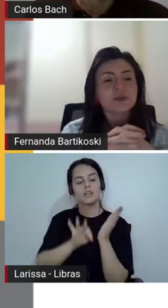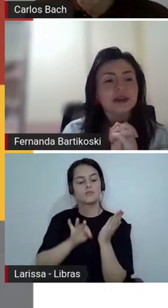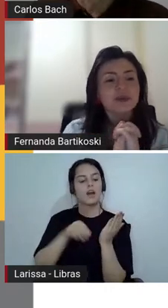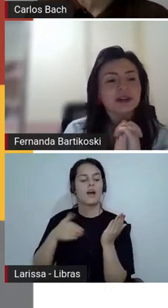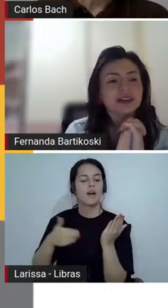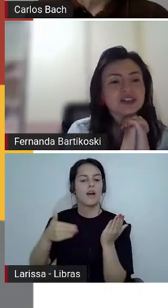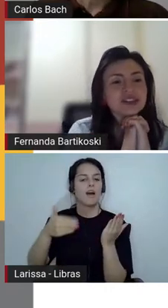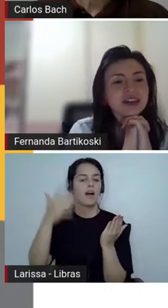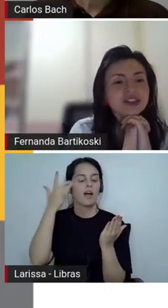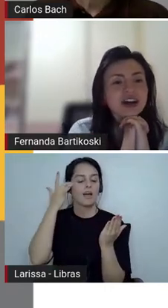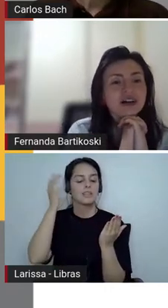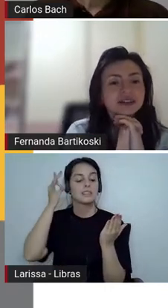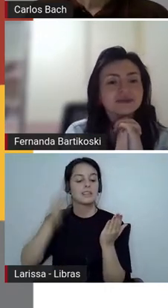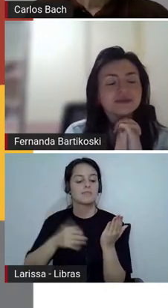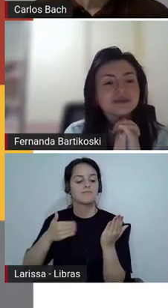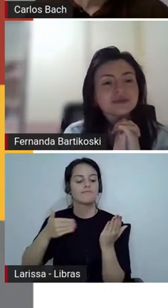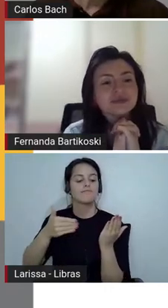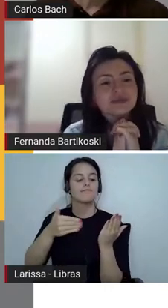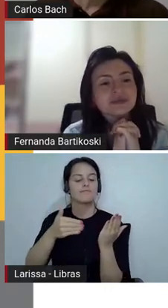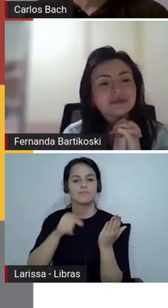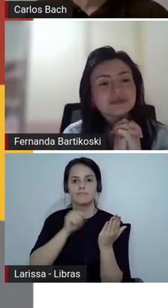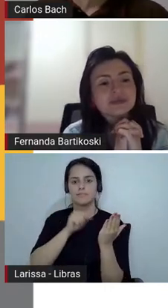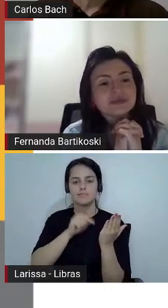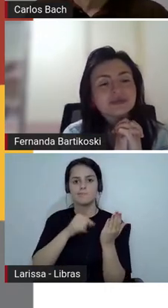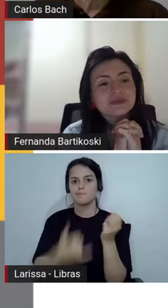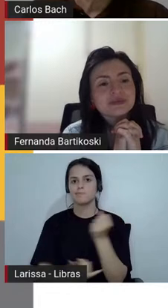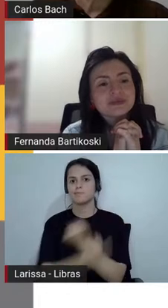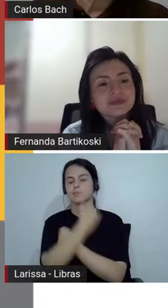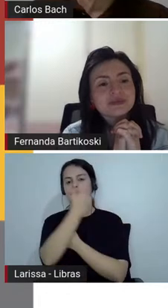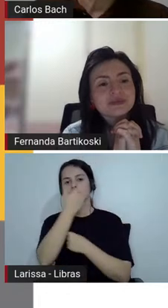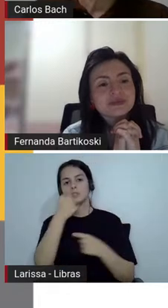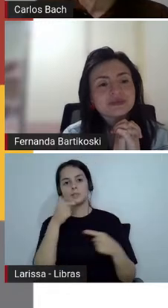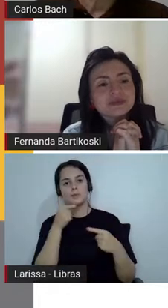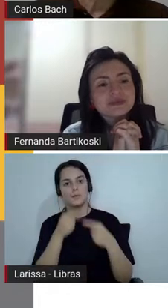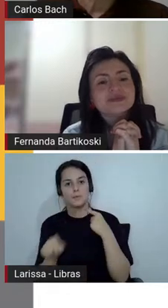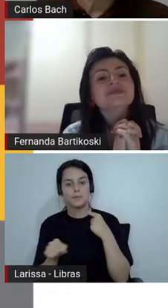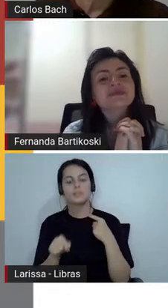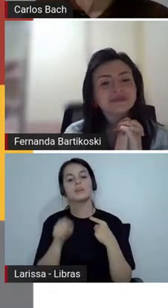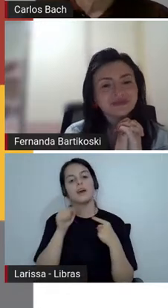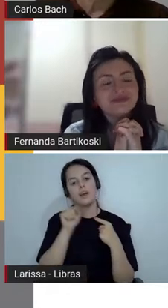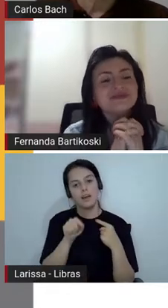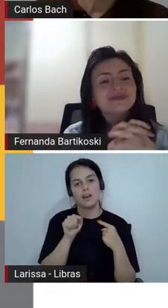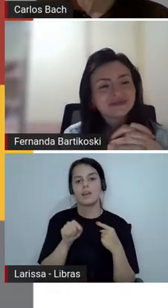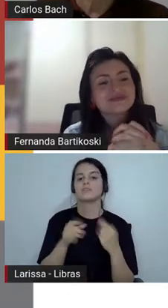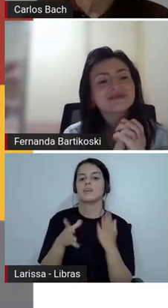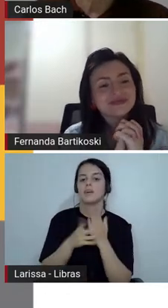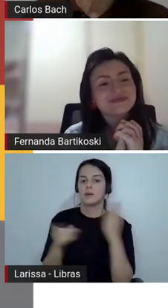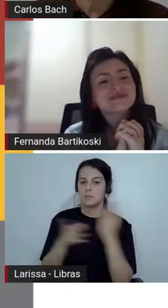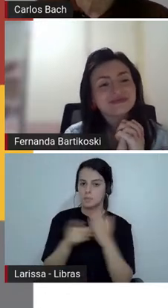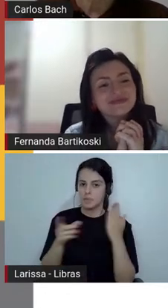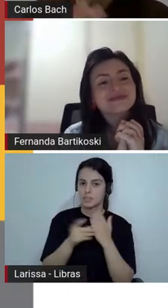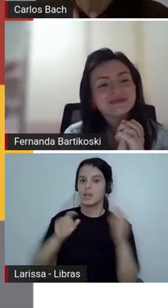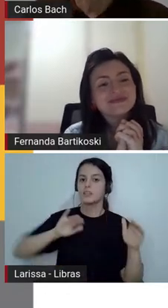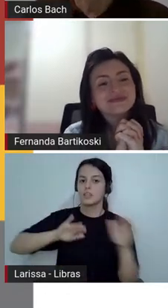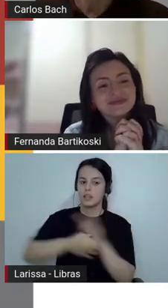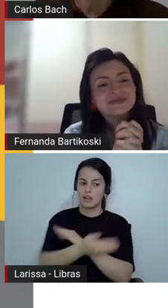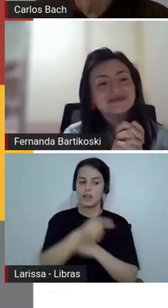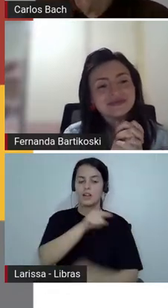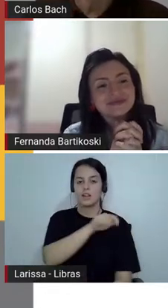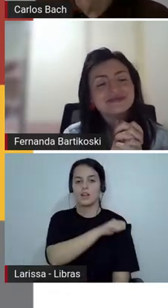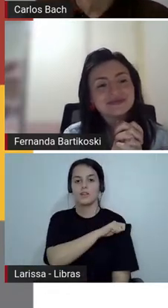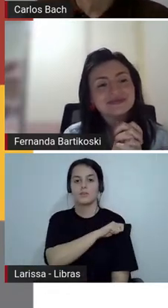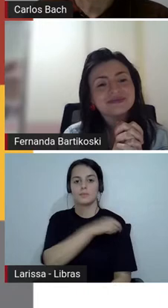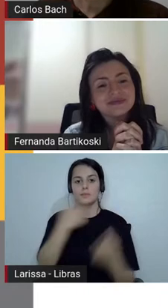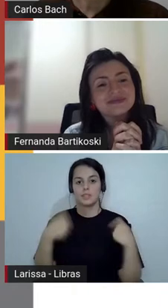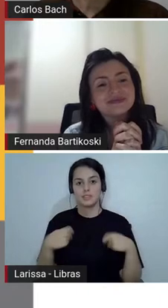é super importante em sala de aula. Porque eles se basearam também nessa questão do método institucional, para pensar a